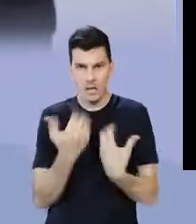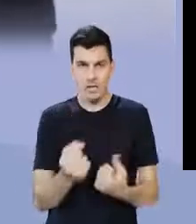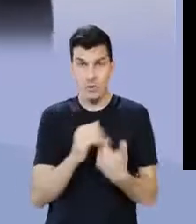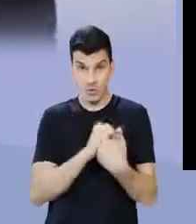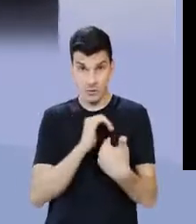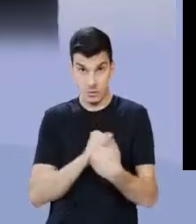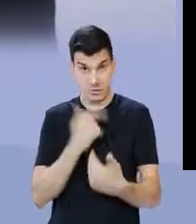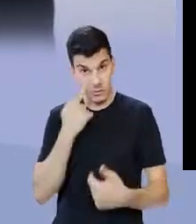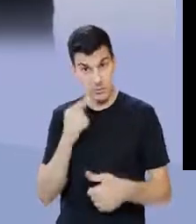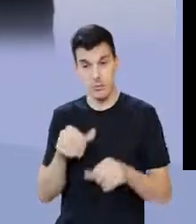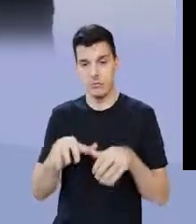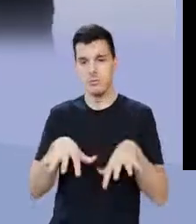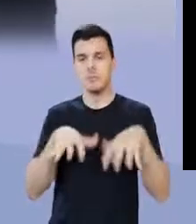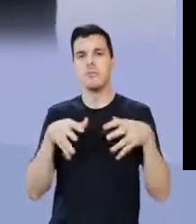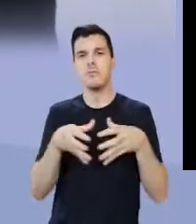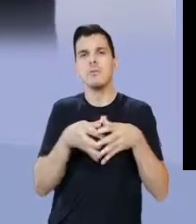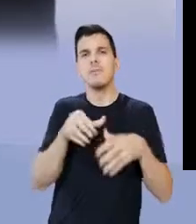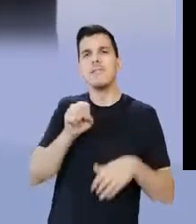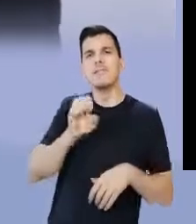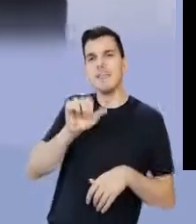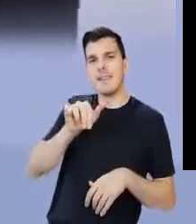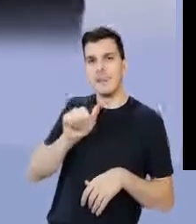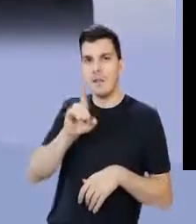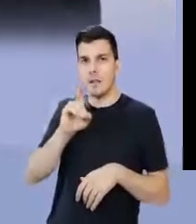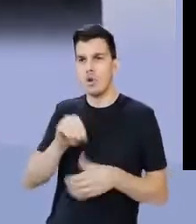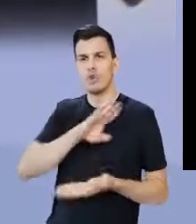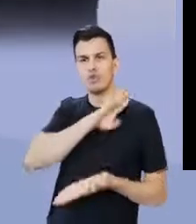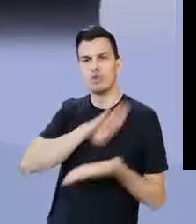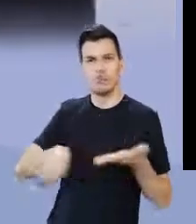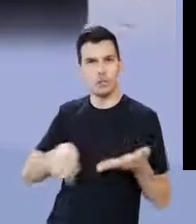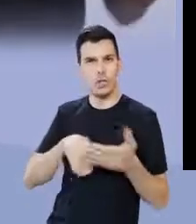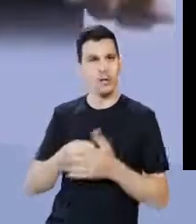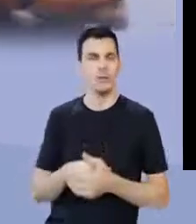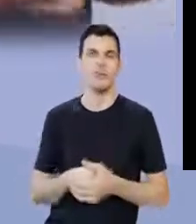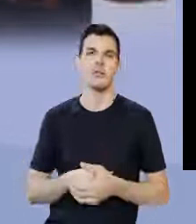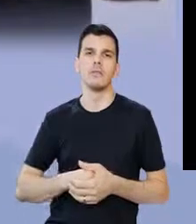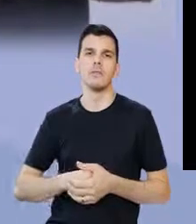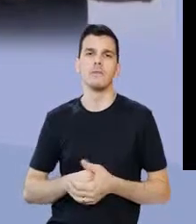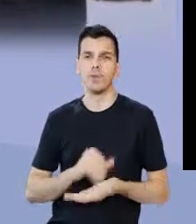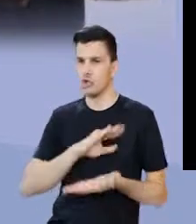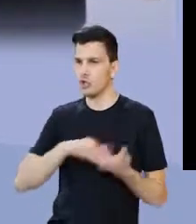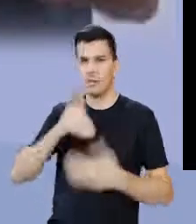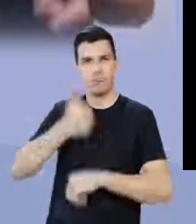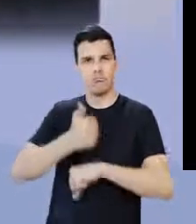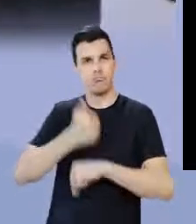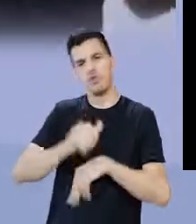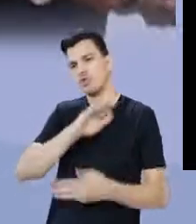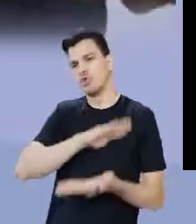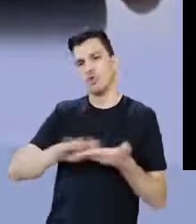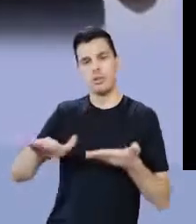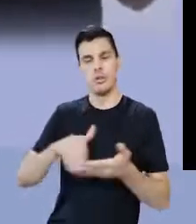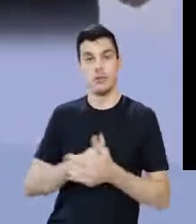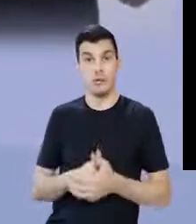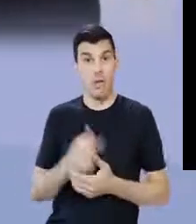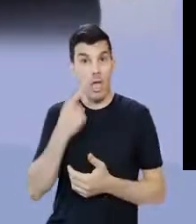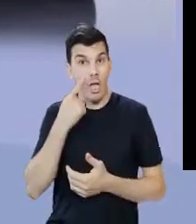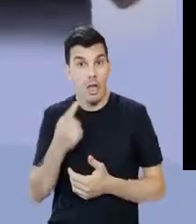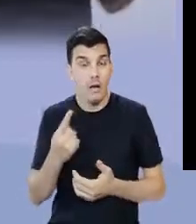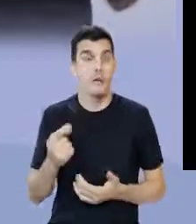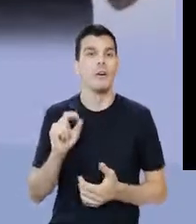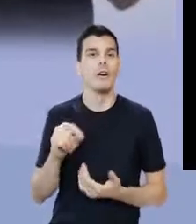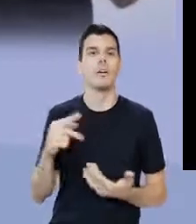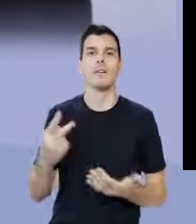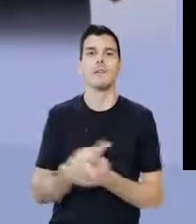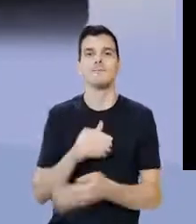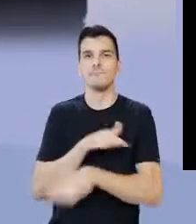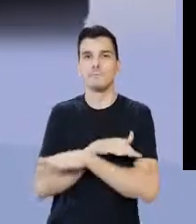velhos. O Sime, Senado, mais velhos que reúnem e derrubam o Tarquinho. Tira ele do poder. E quando ele